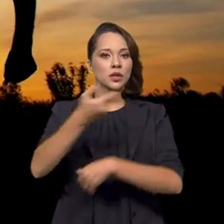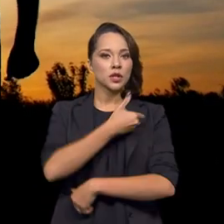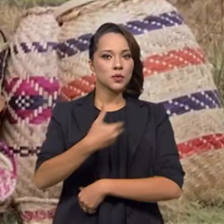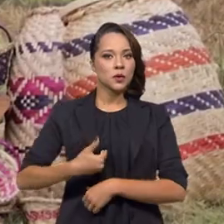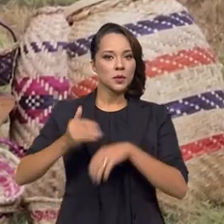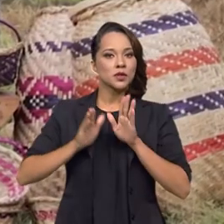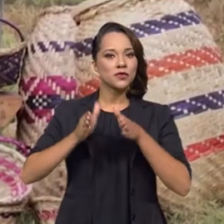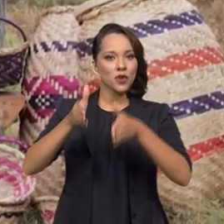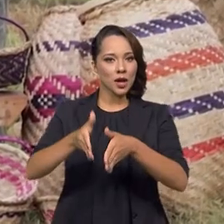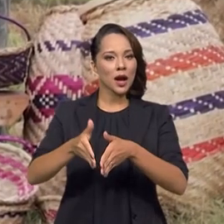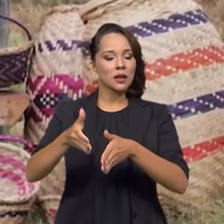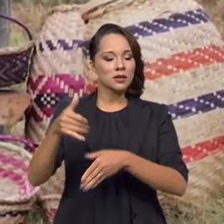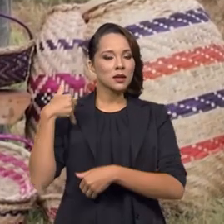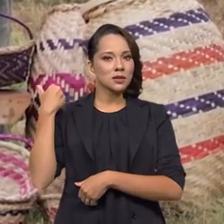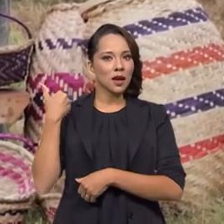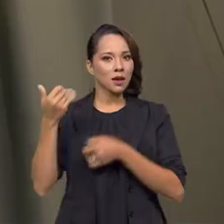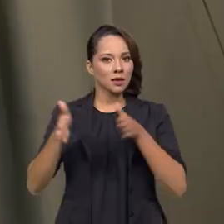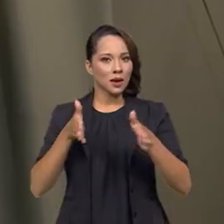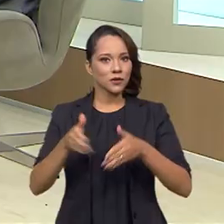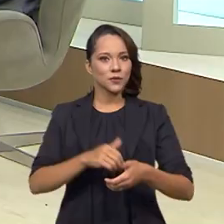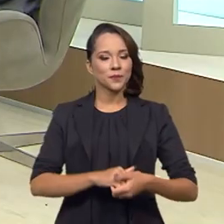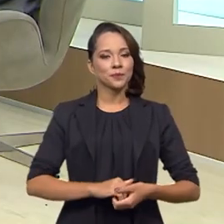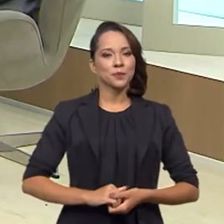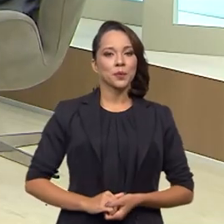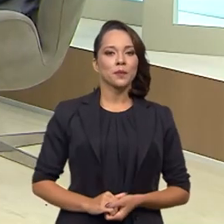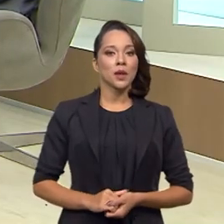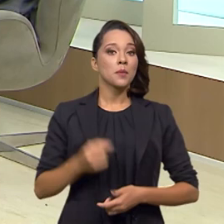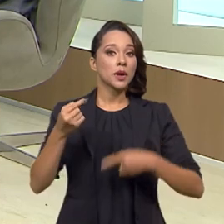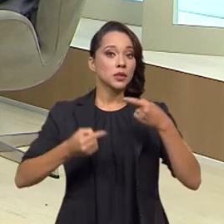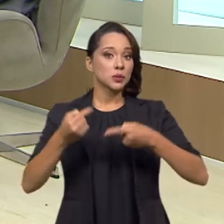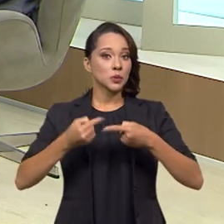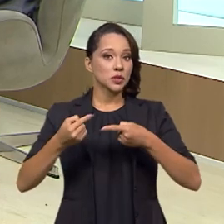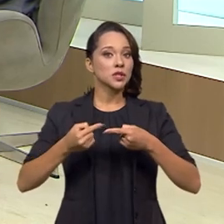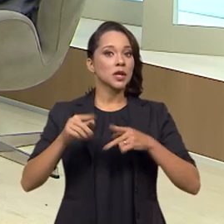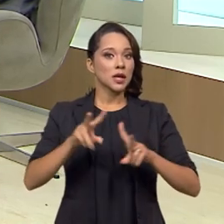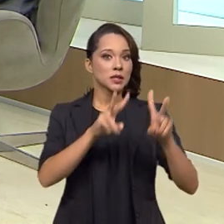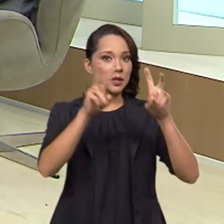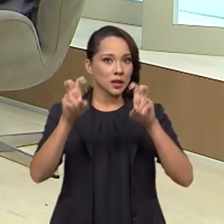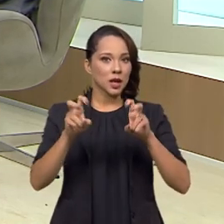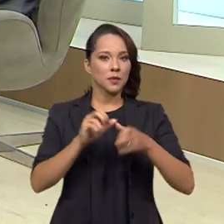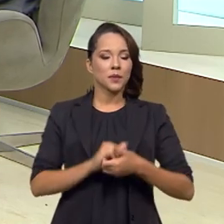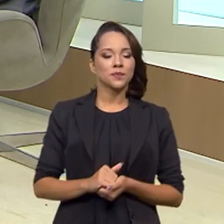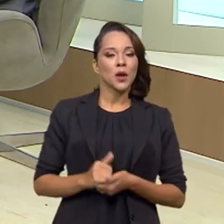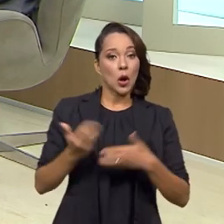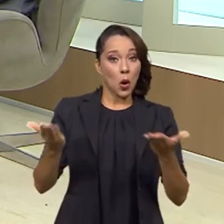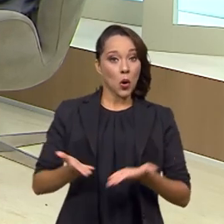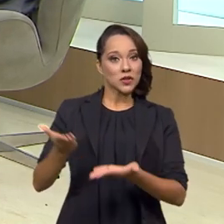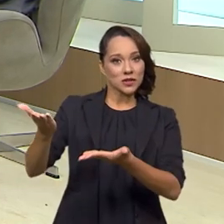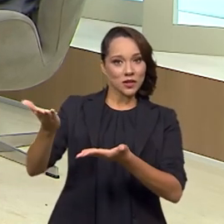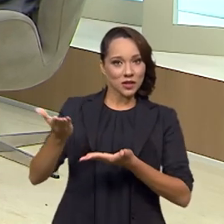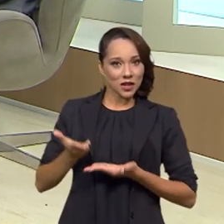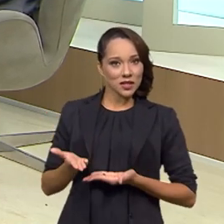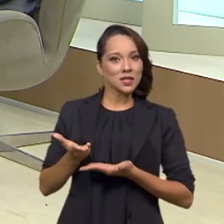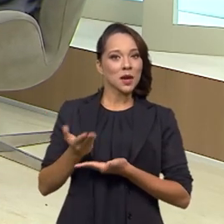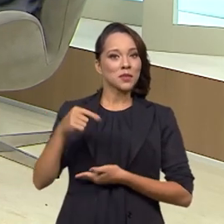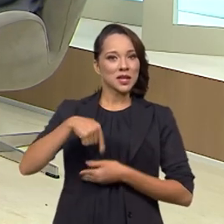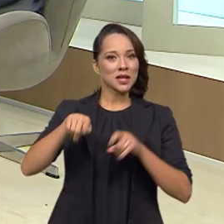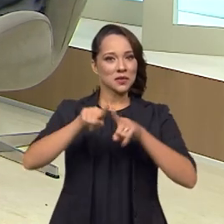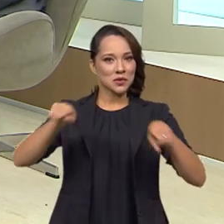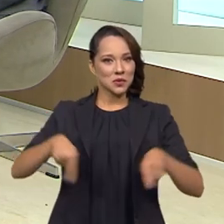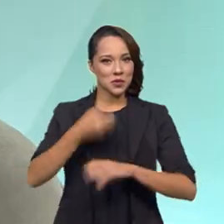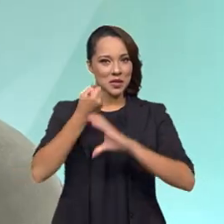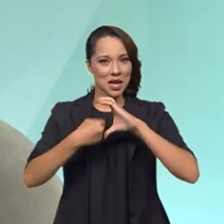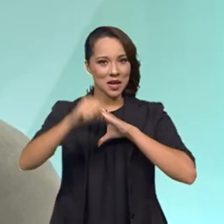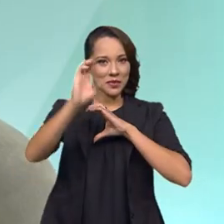destinadas a essa faixa etária. Para discutir esse assunto, o Brasil em Pauta recebe aqui nos estúdios da